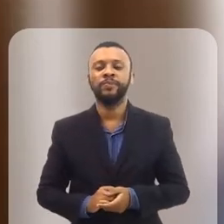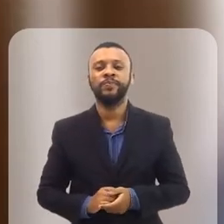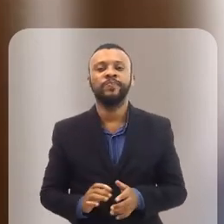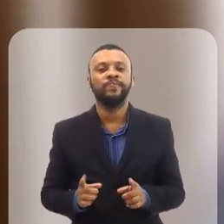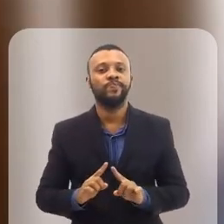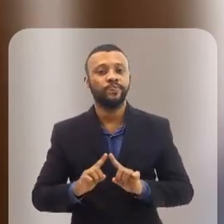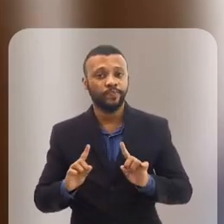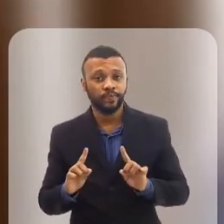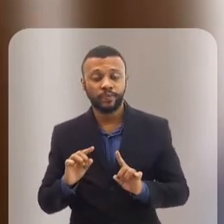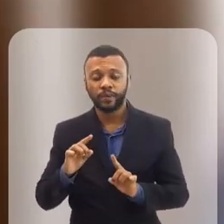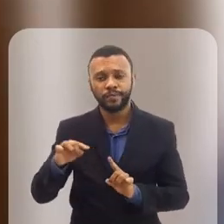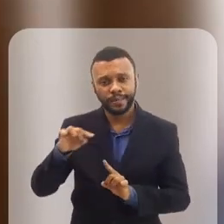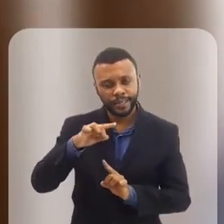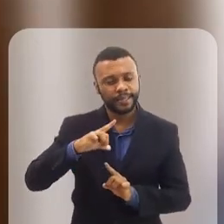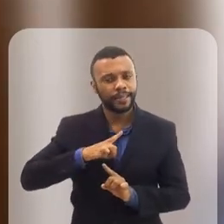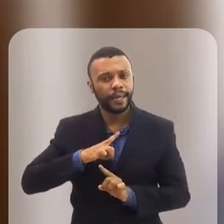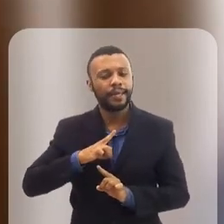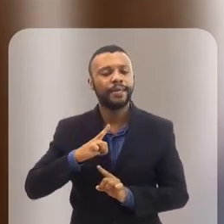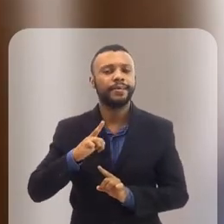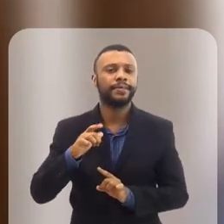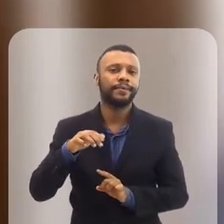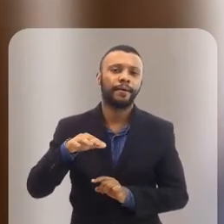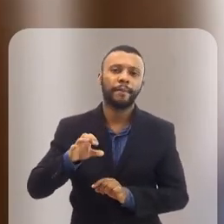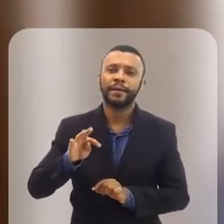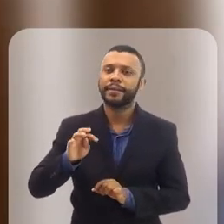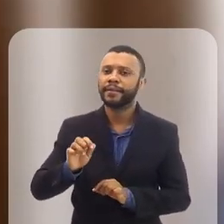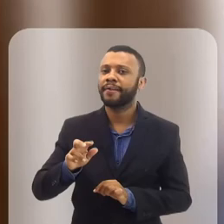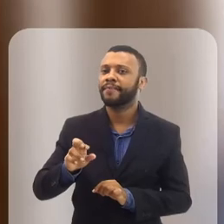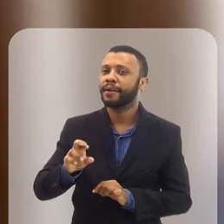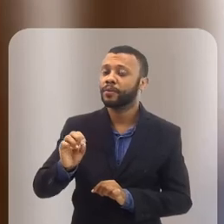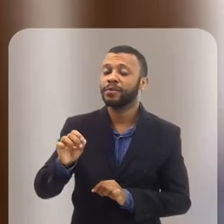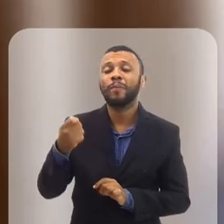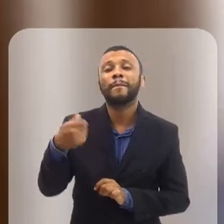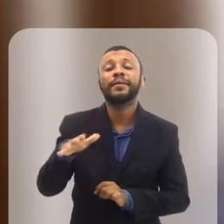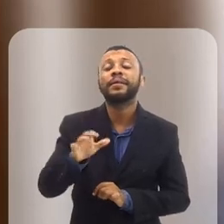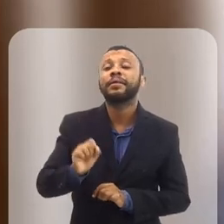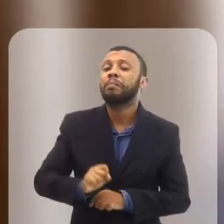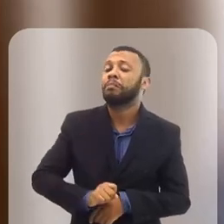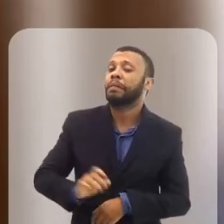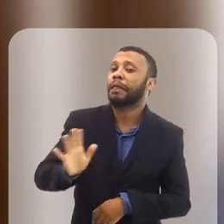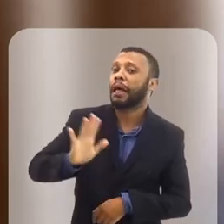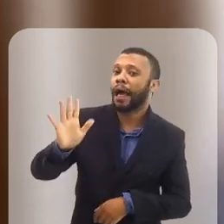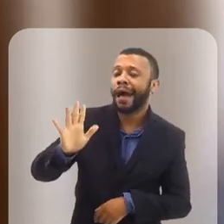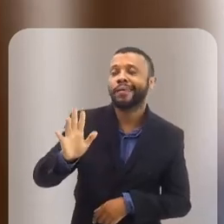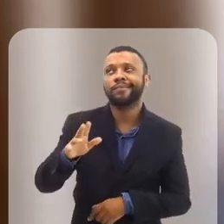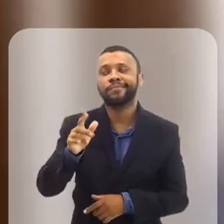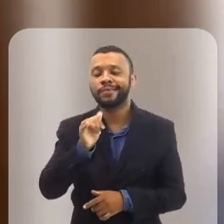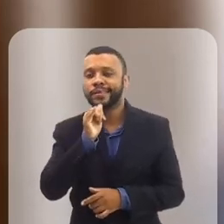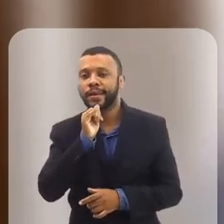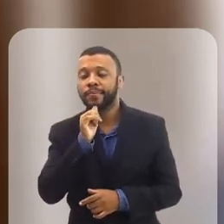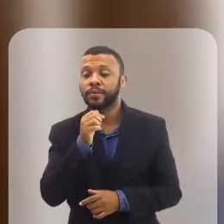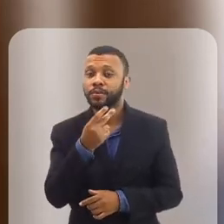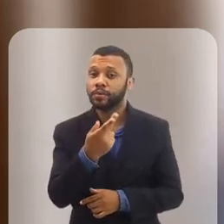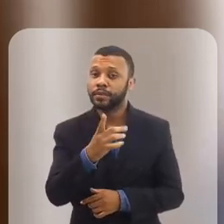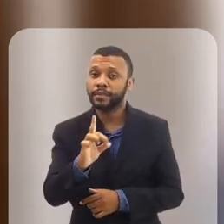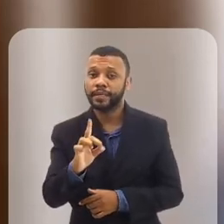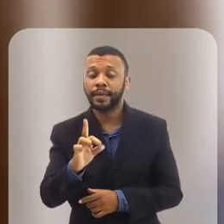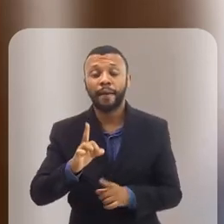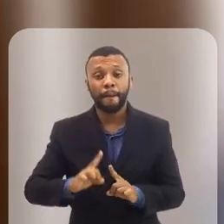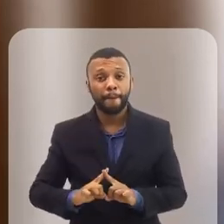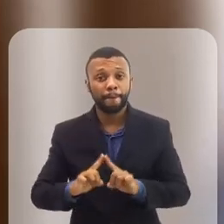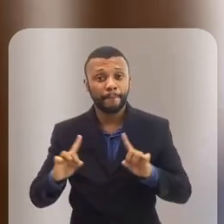Mas você tem metaversos que você não precisa de equipamentos tão caros, que são os metaversos em 2D.